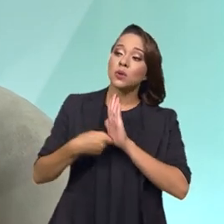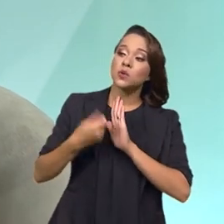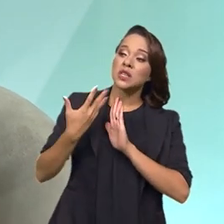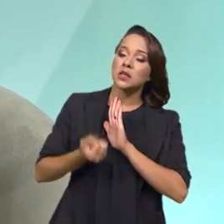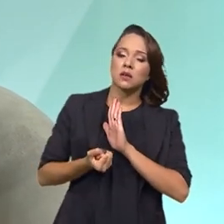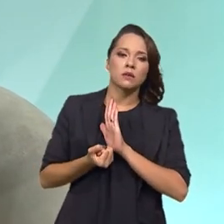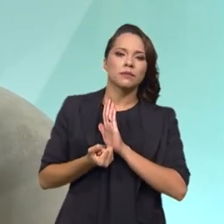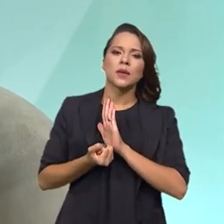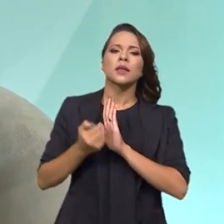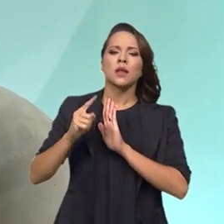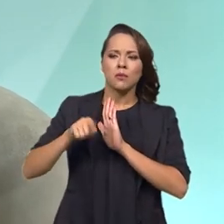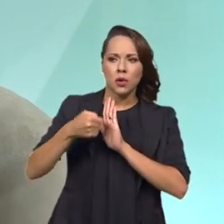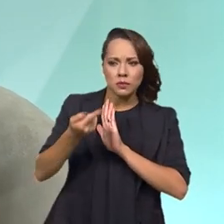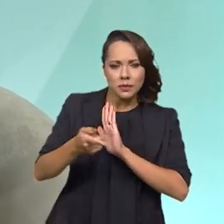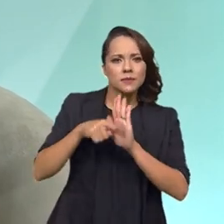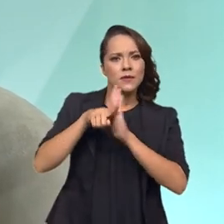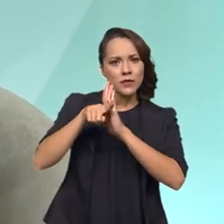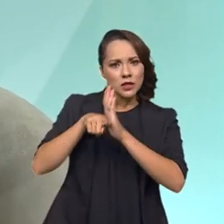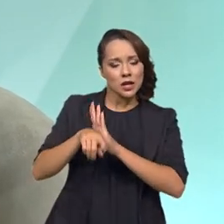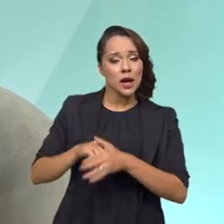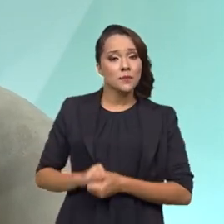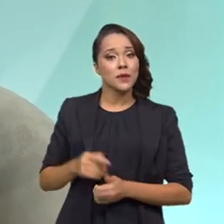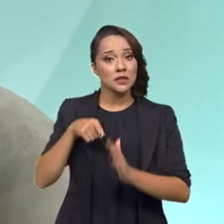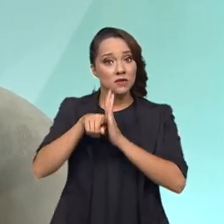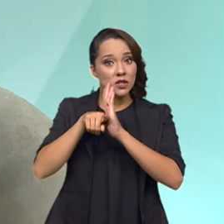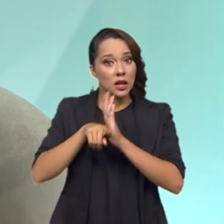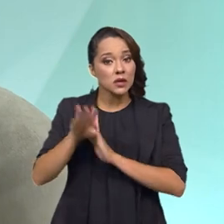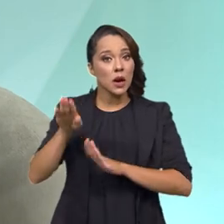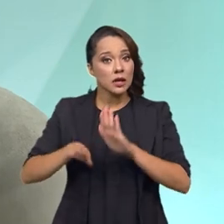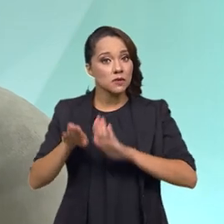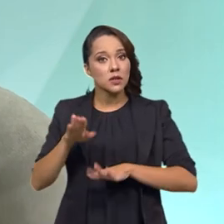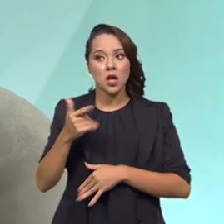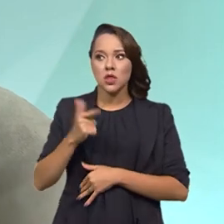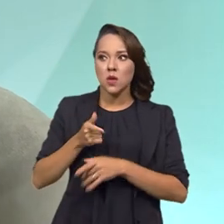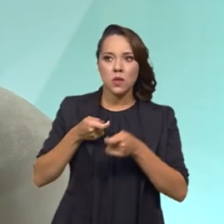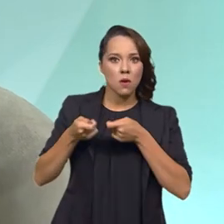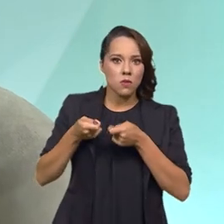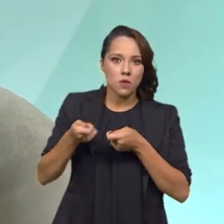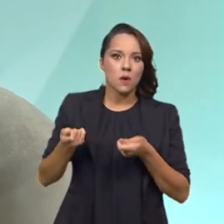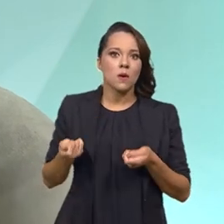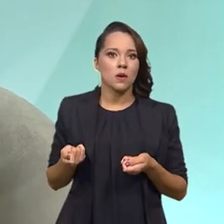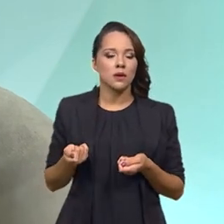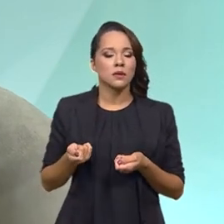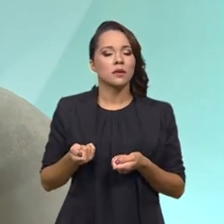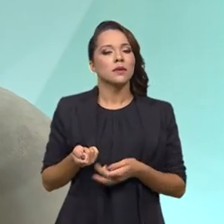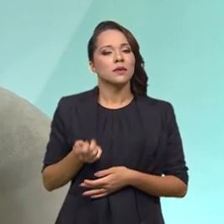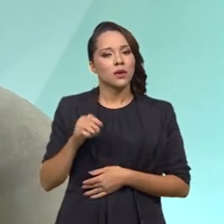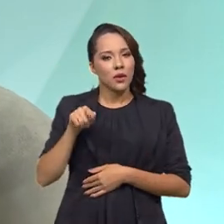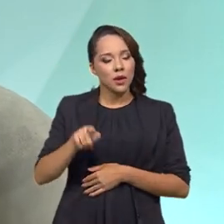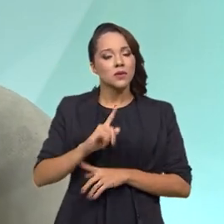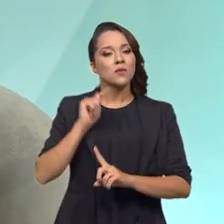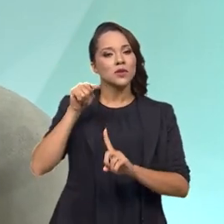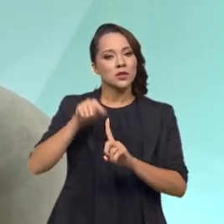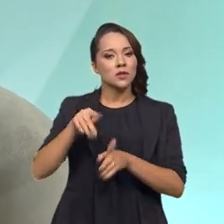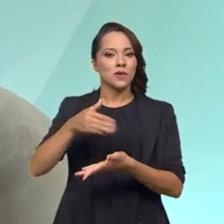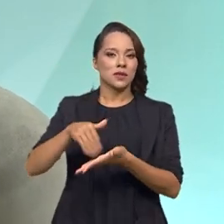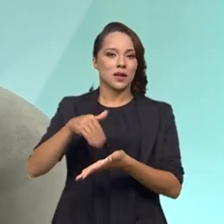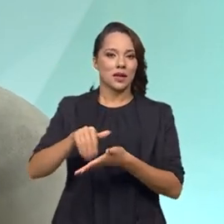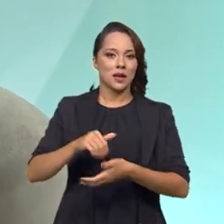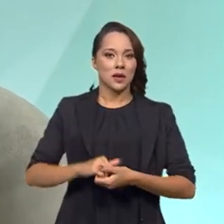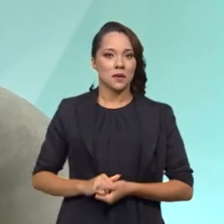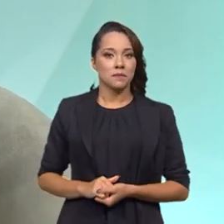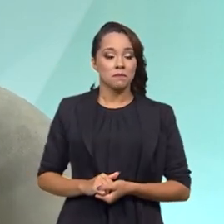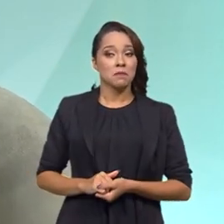necessário que ela seja apurada. E essa apuração, muitas das vezes, não tem um controle. Então, esse é o objetivo da Secretaria,